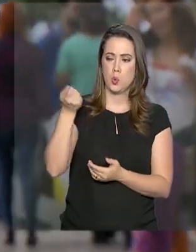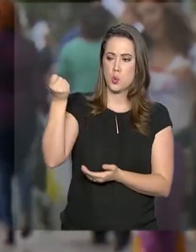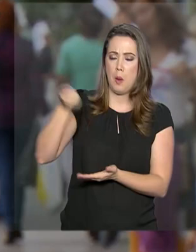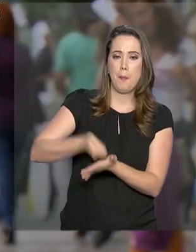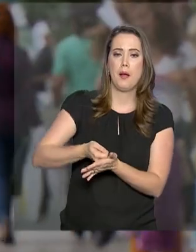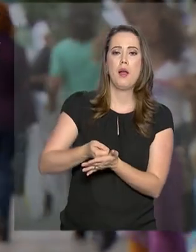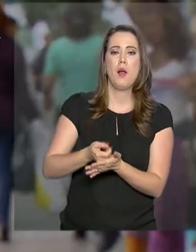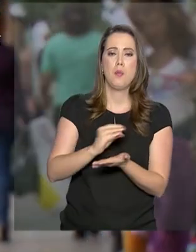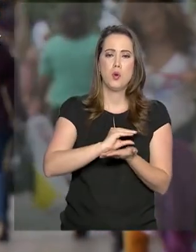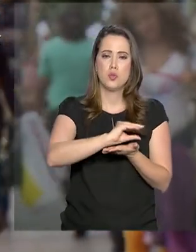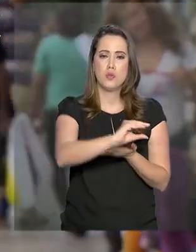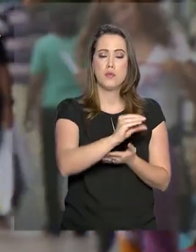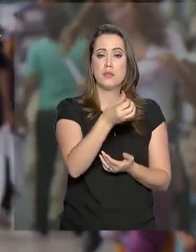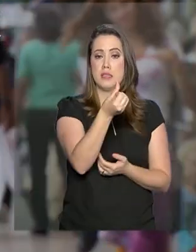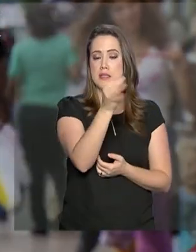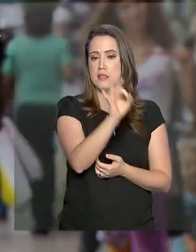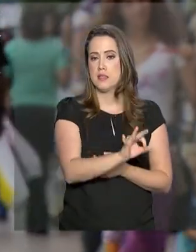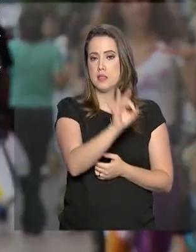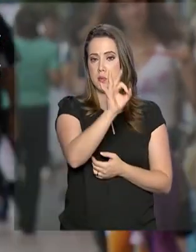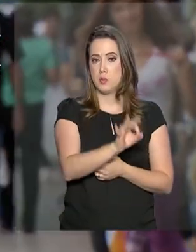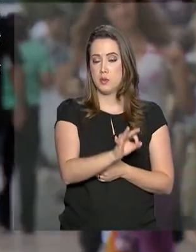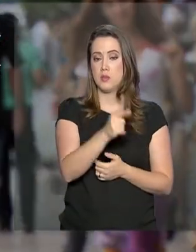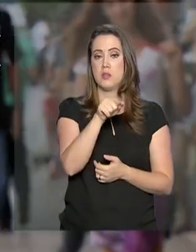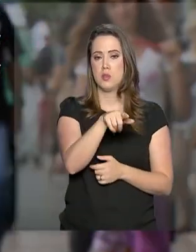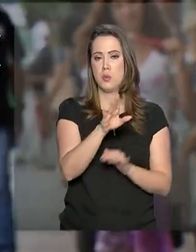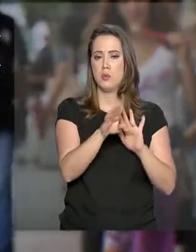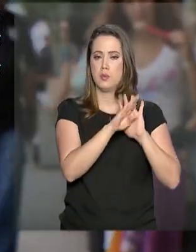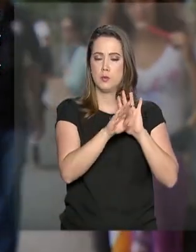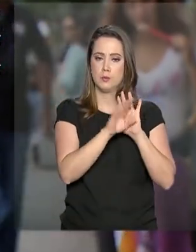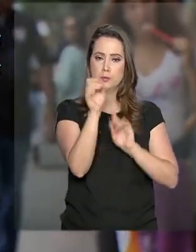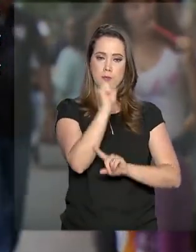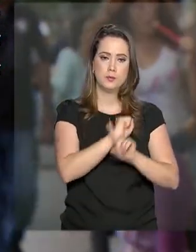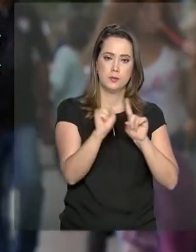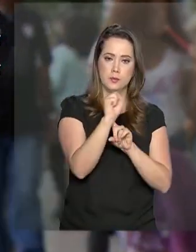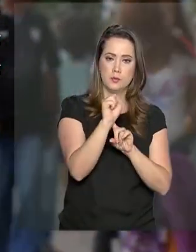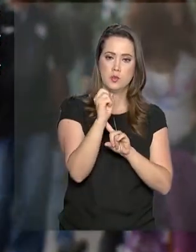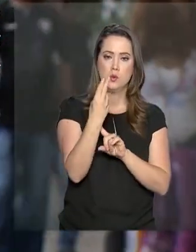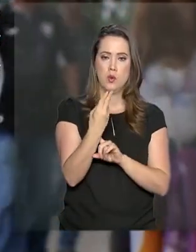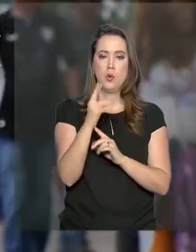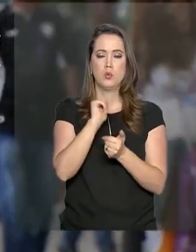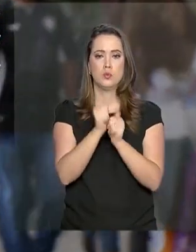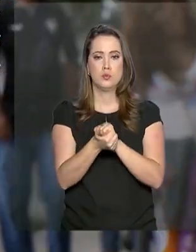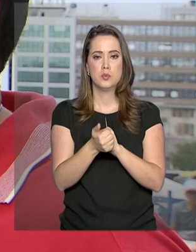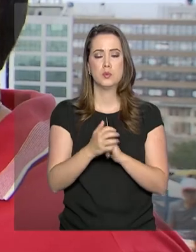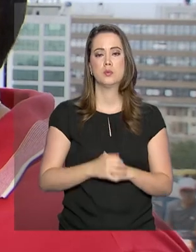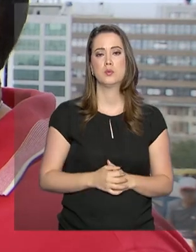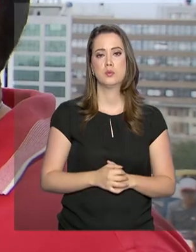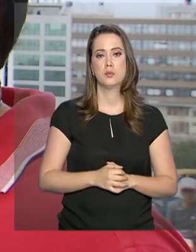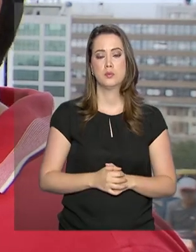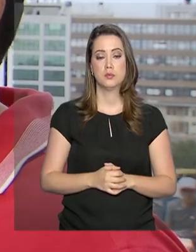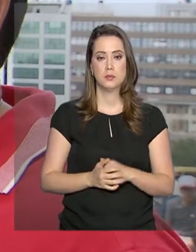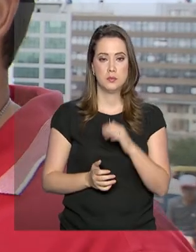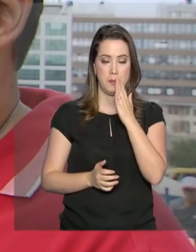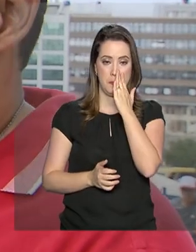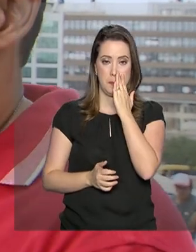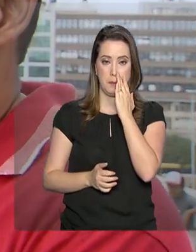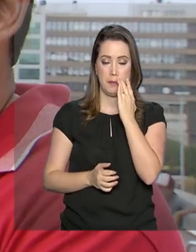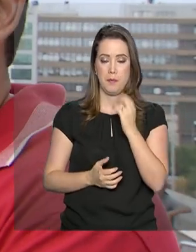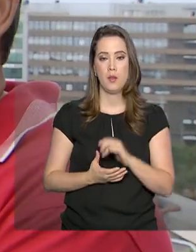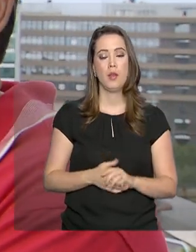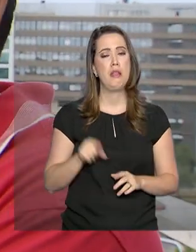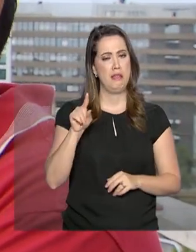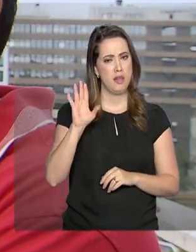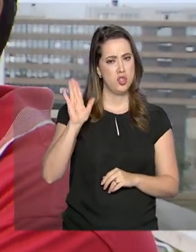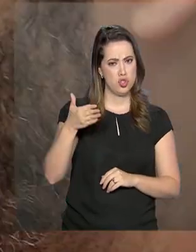pode doar até 6% do valor devido para projetos sociais ou esportivos. Luciano declara imposto de